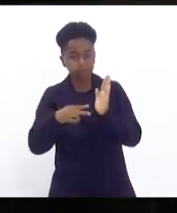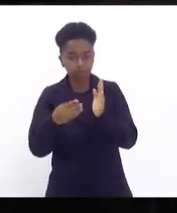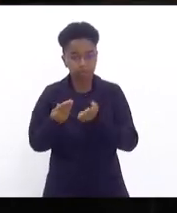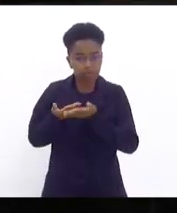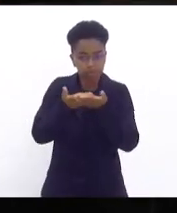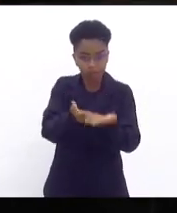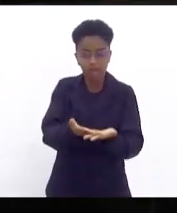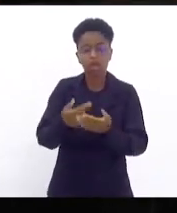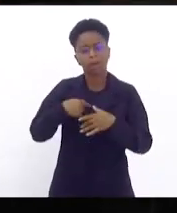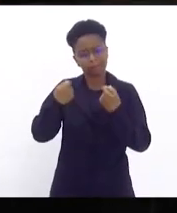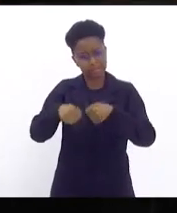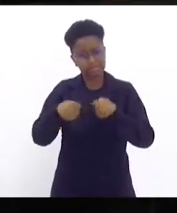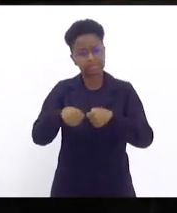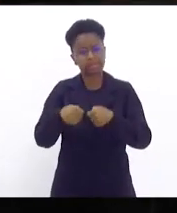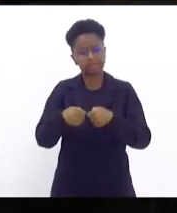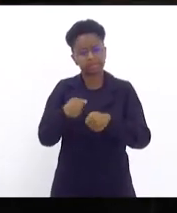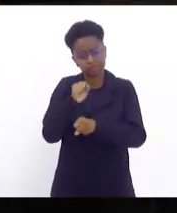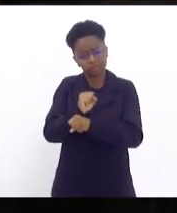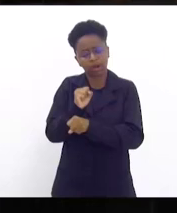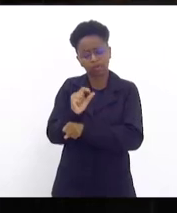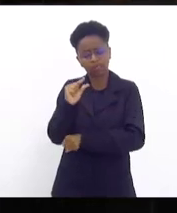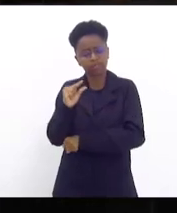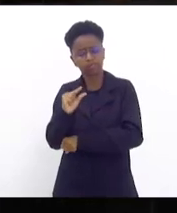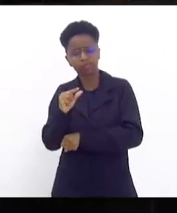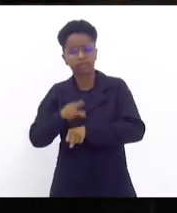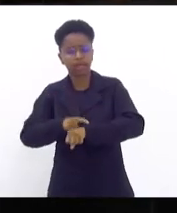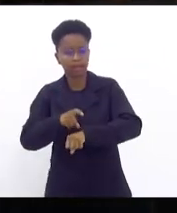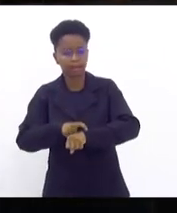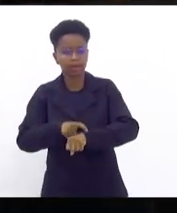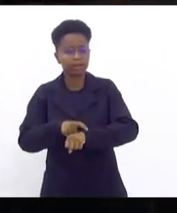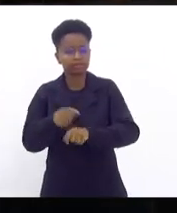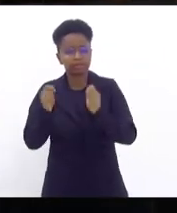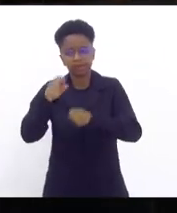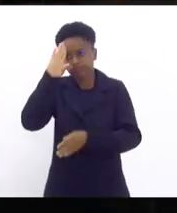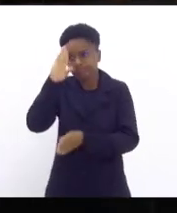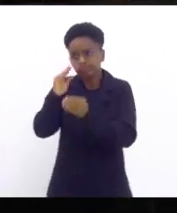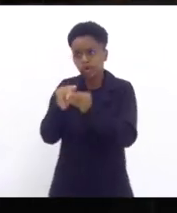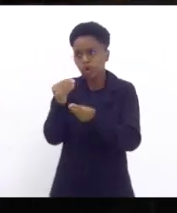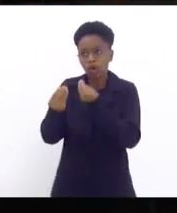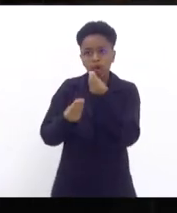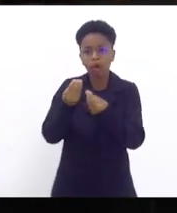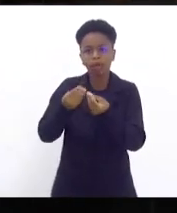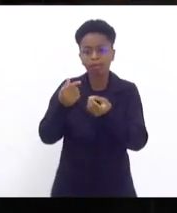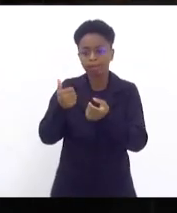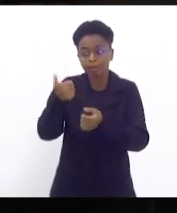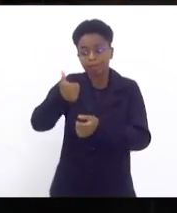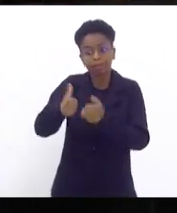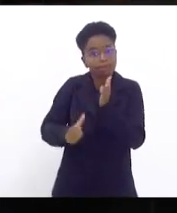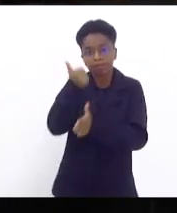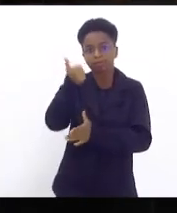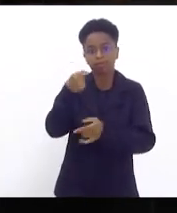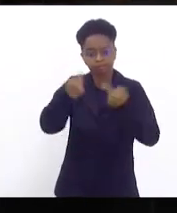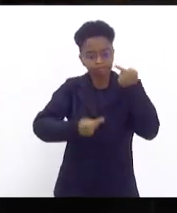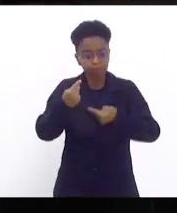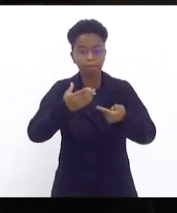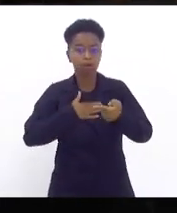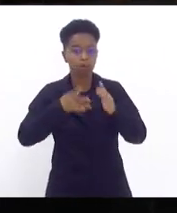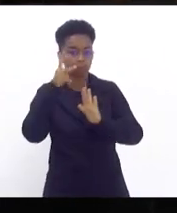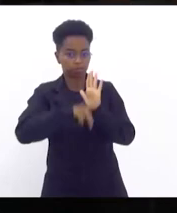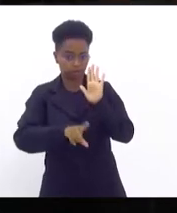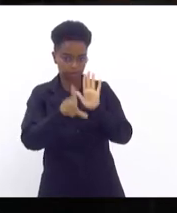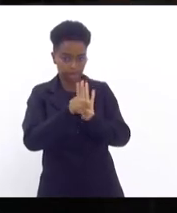aconteceu ontem, aqui, na discussão desse meu primeiro projeto de lei, que foi analisado